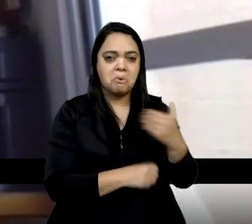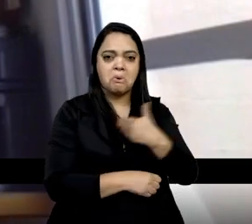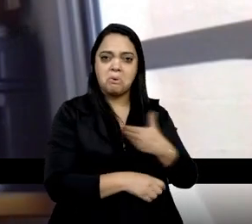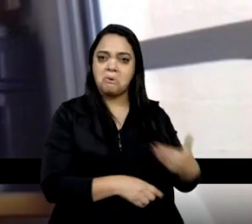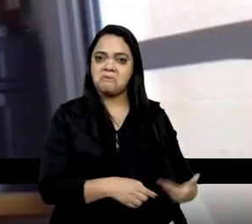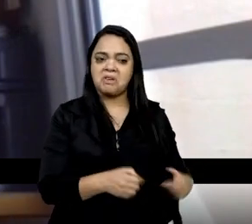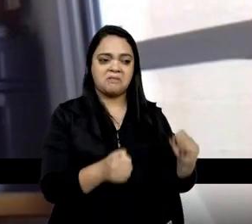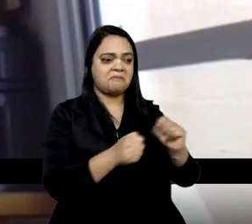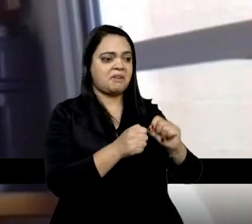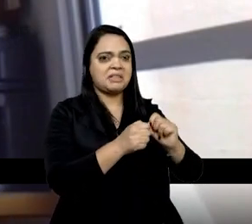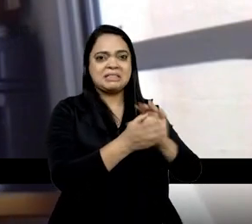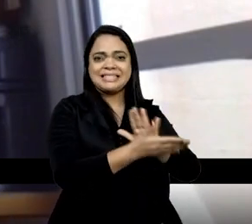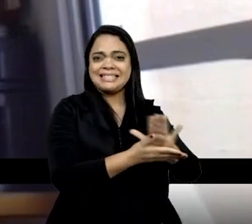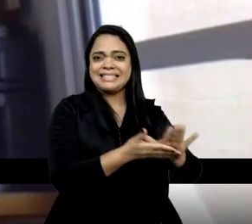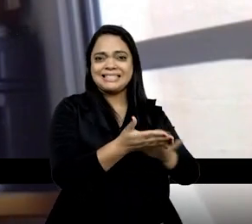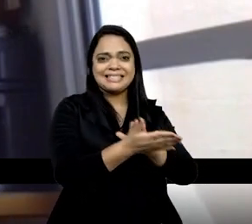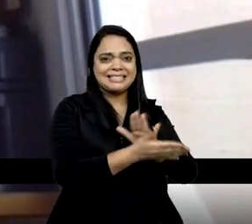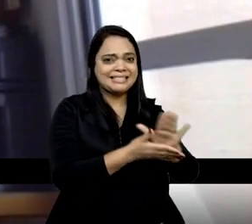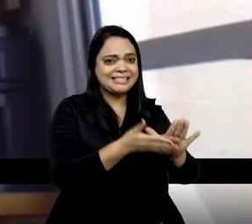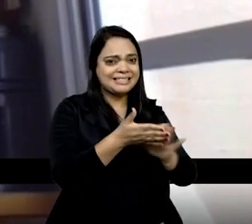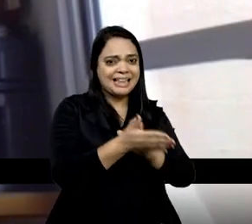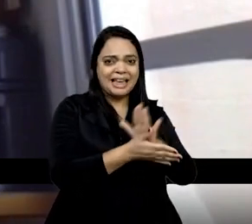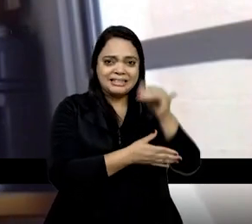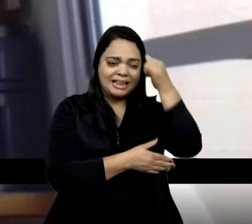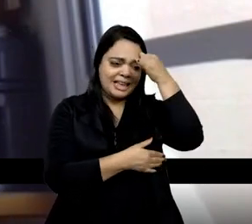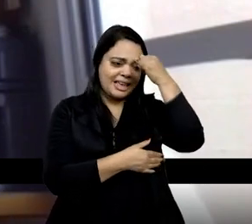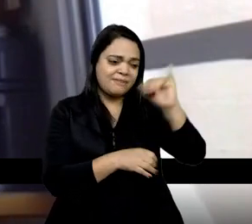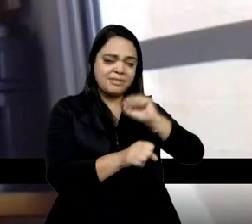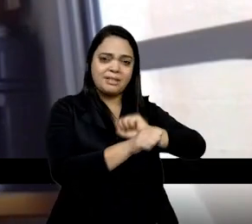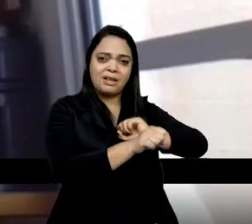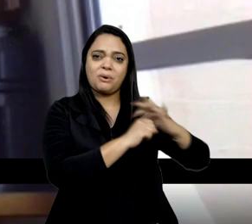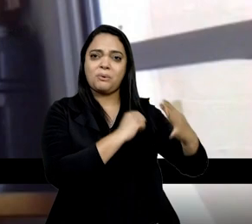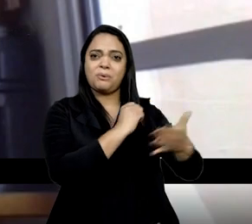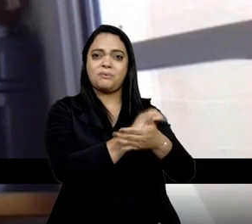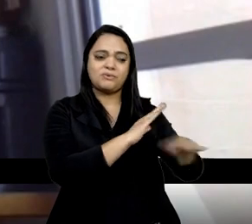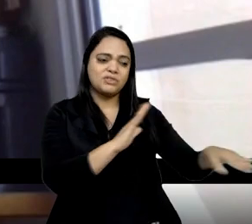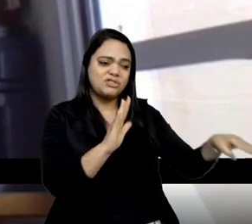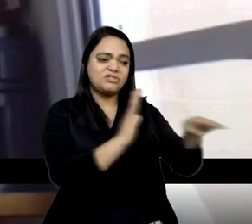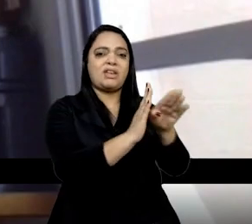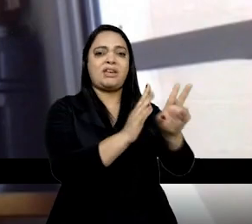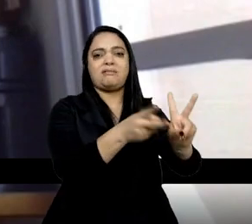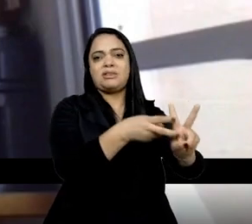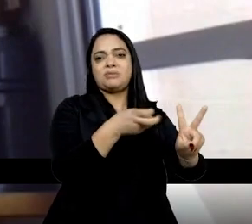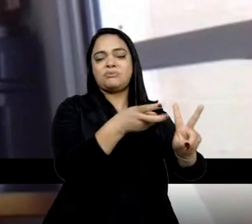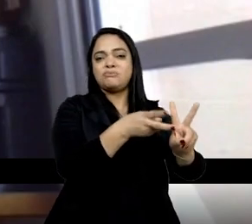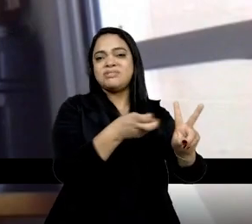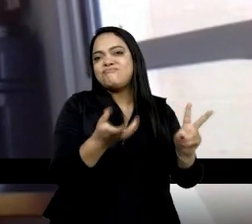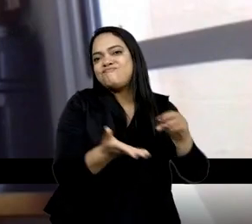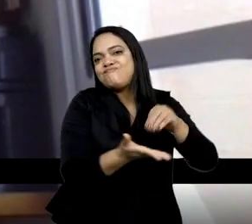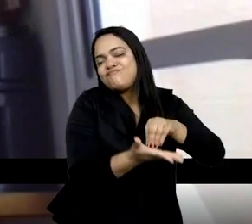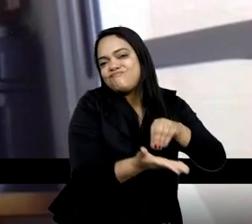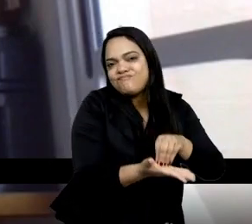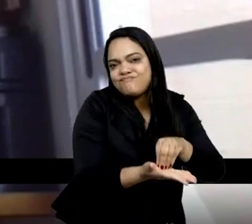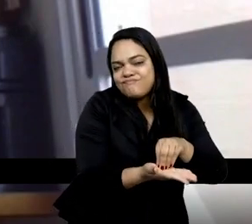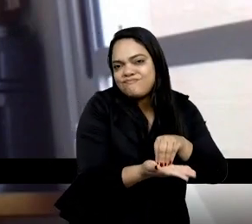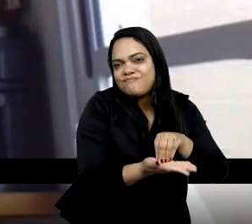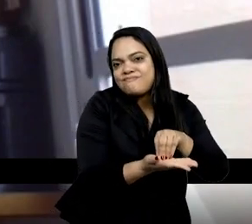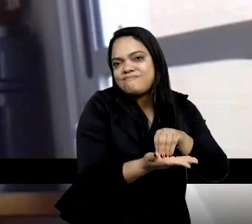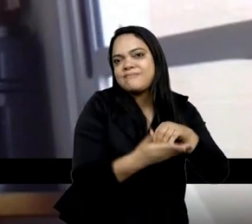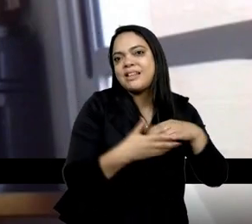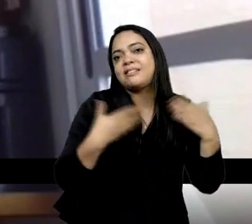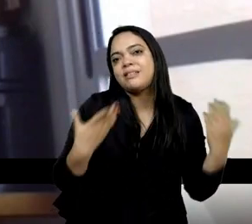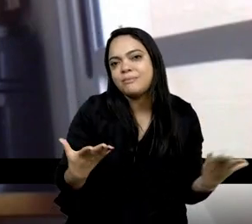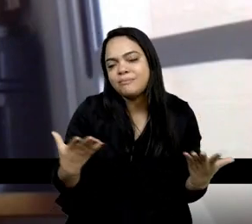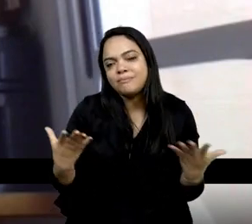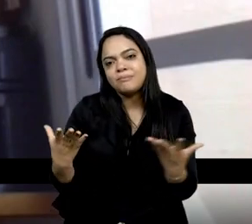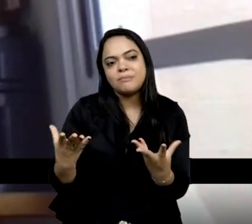nada para evitar o Covid nas aldeias indígenas, né? E, assim, muita gente